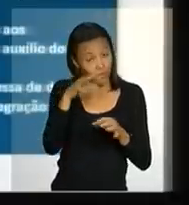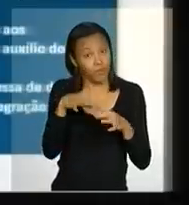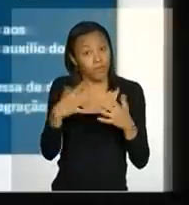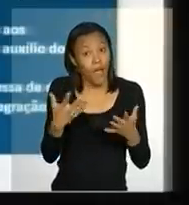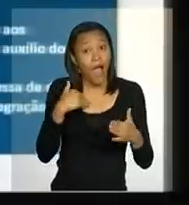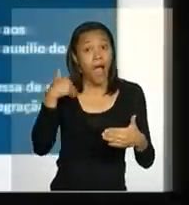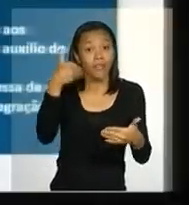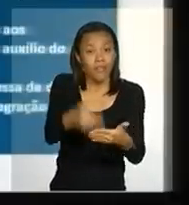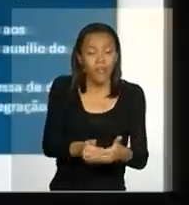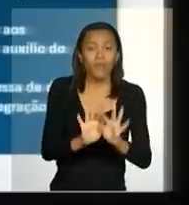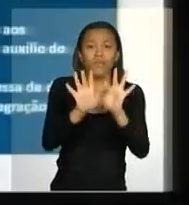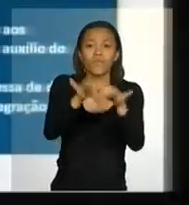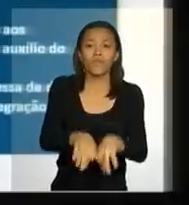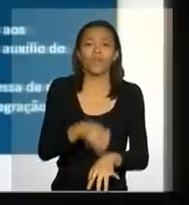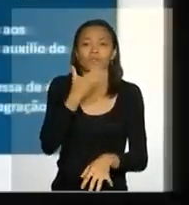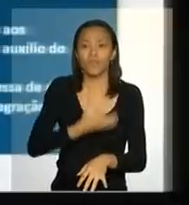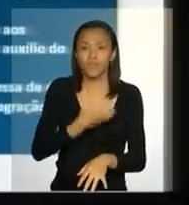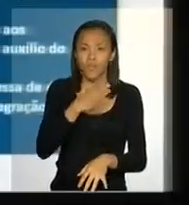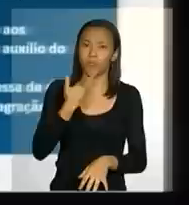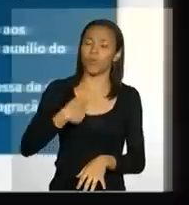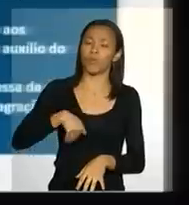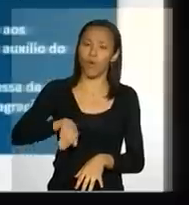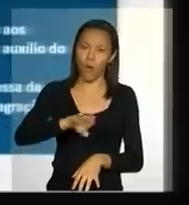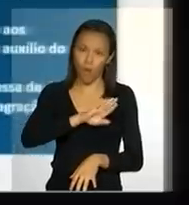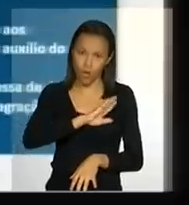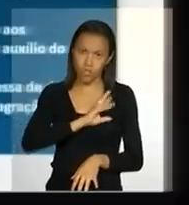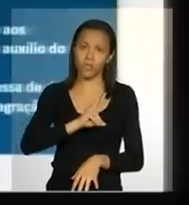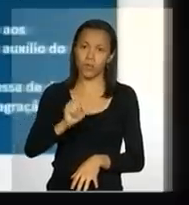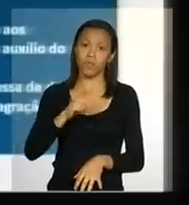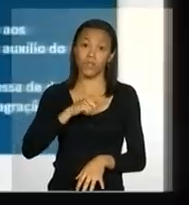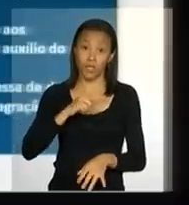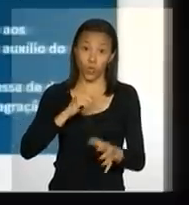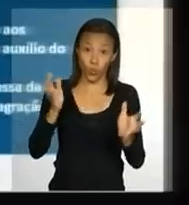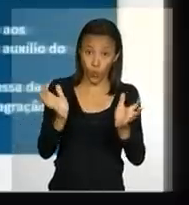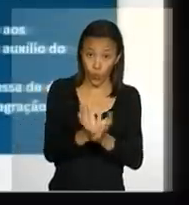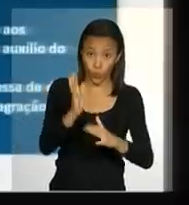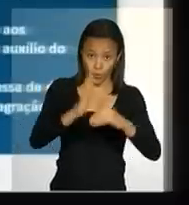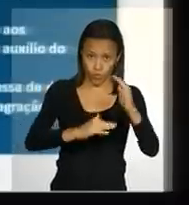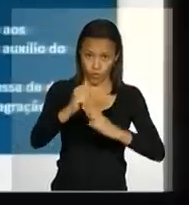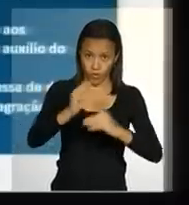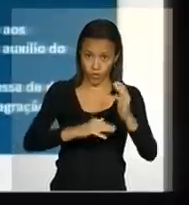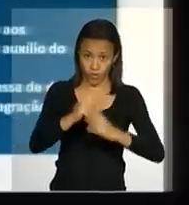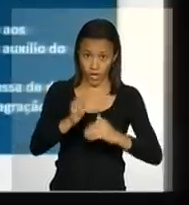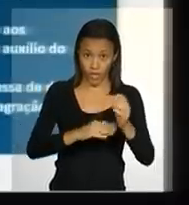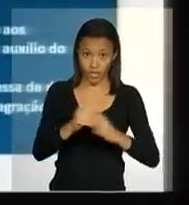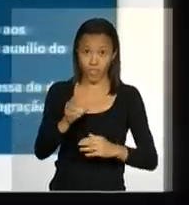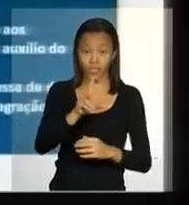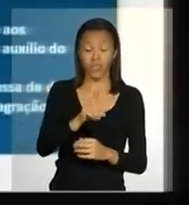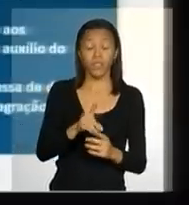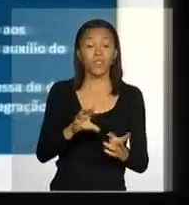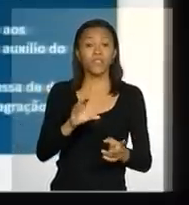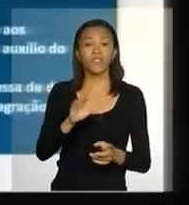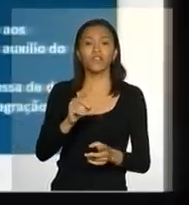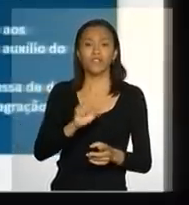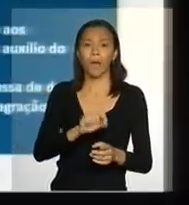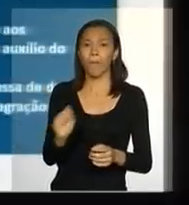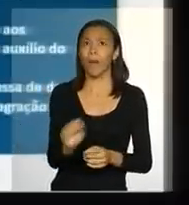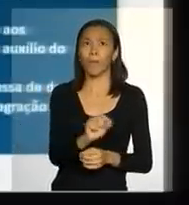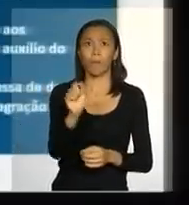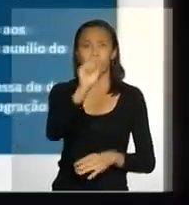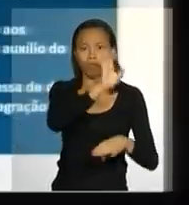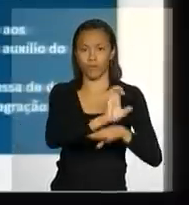o final de dezembro nós estaremos com as Forças Nacionais de Emergência já alocadas nos Estados.